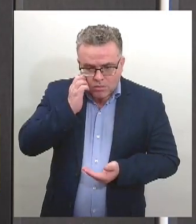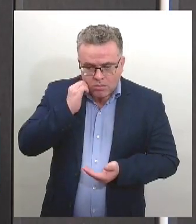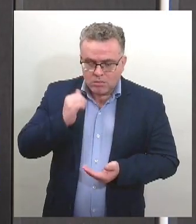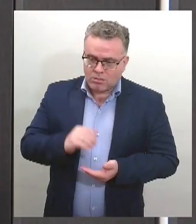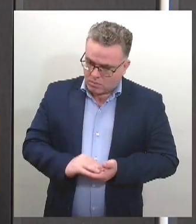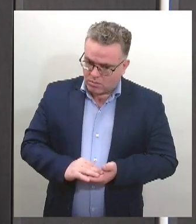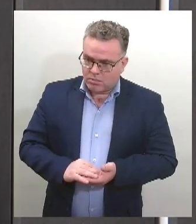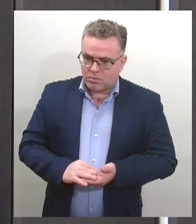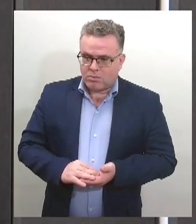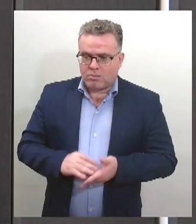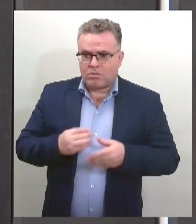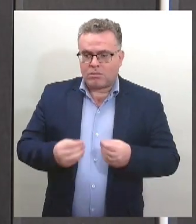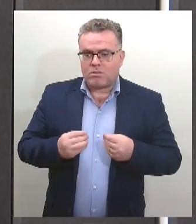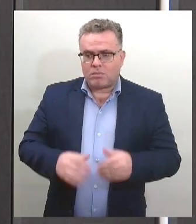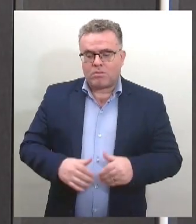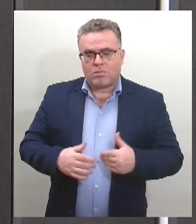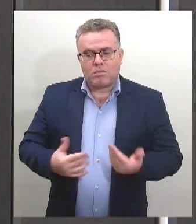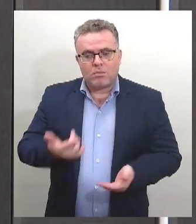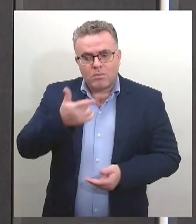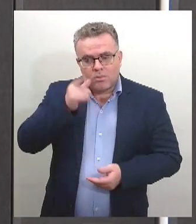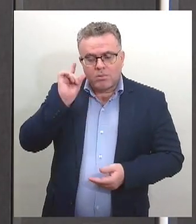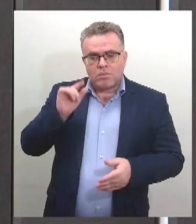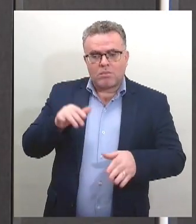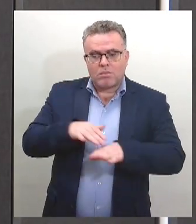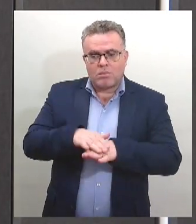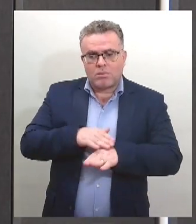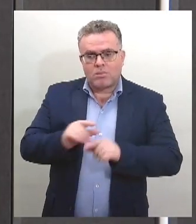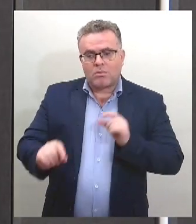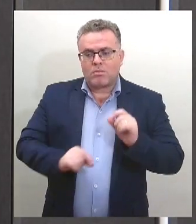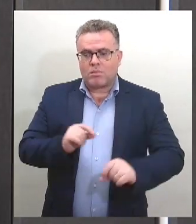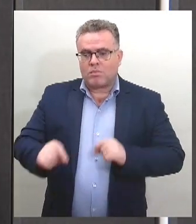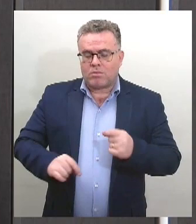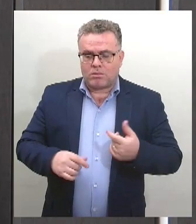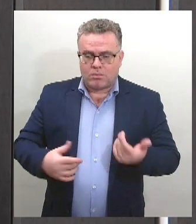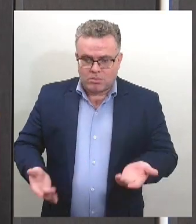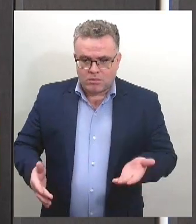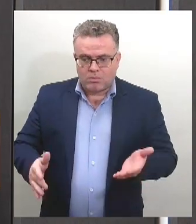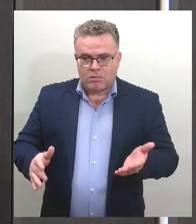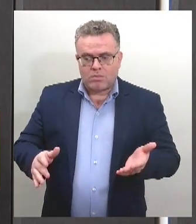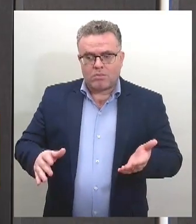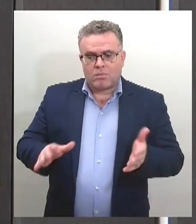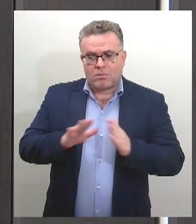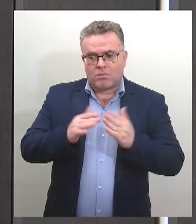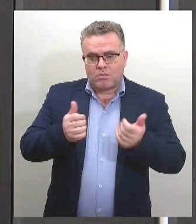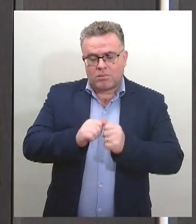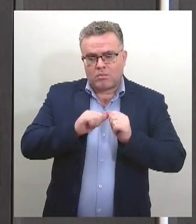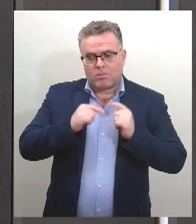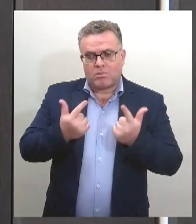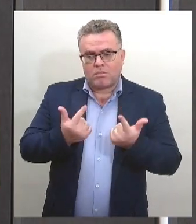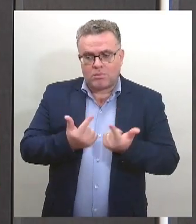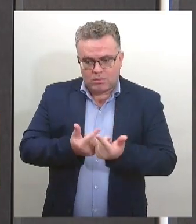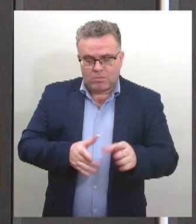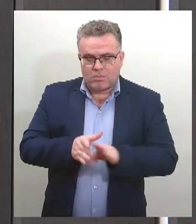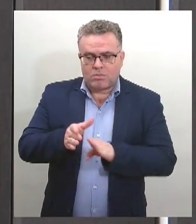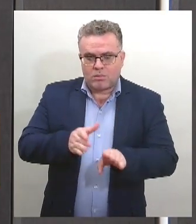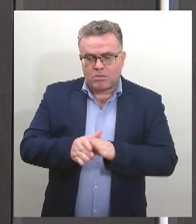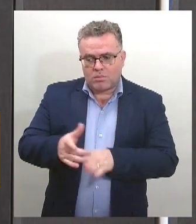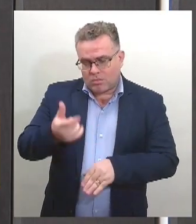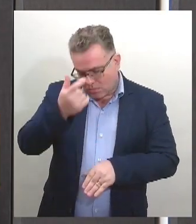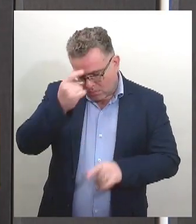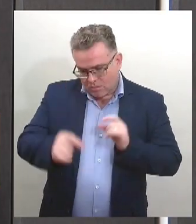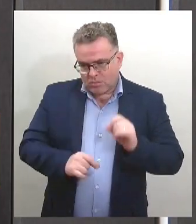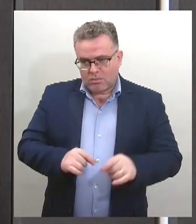Começou ontem a programação especial da Escola do Legislativo para a Semana da Consciência Negra. No primeiro dia, além da